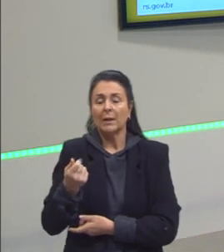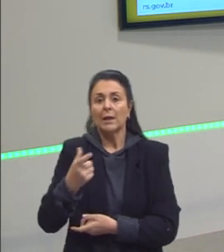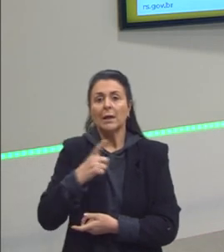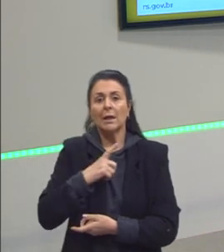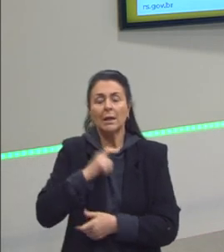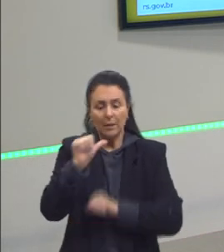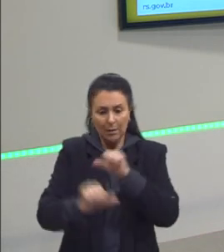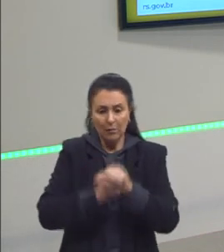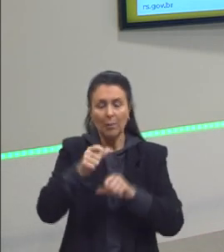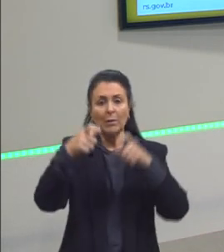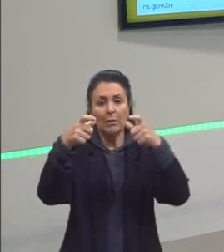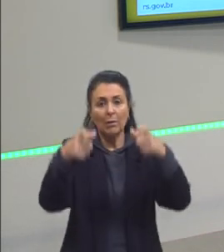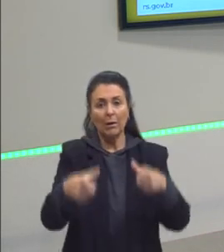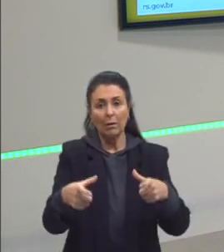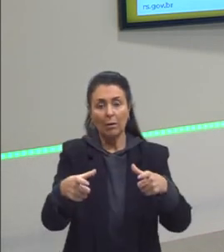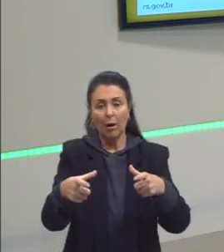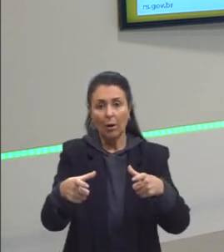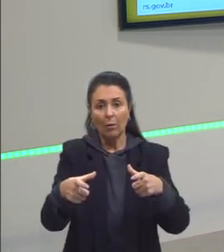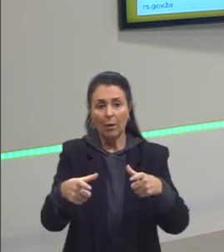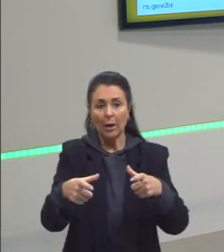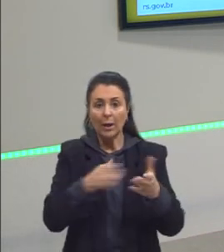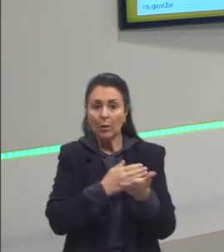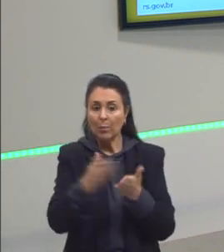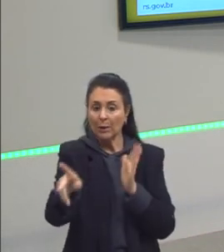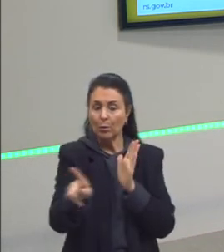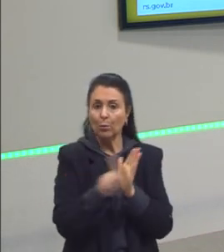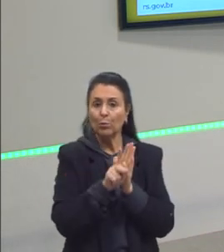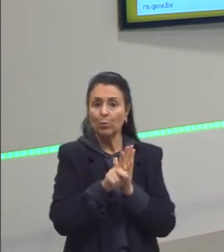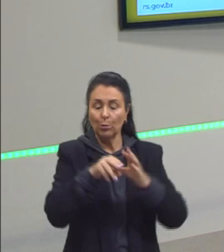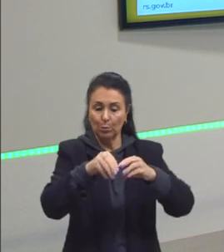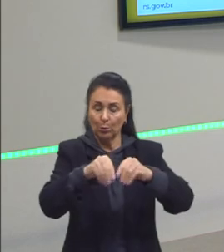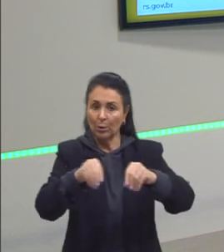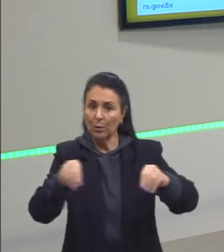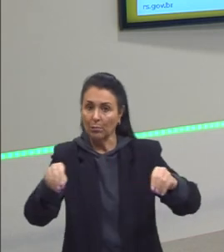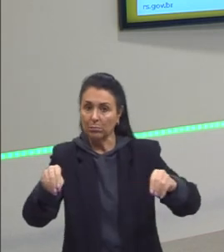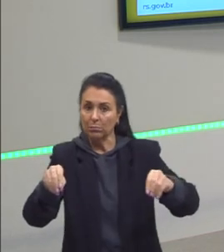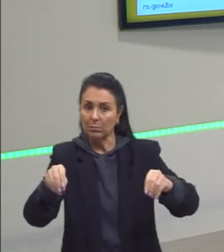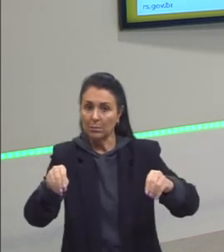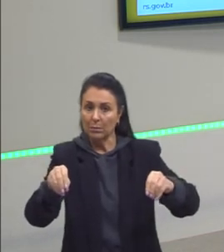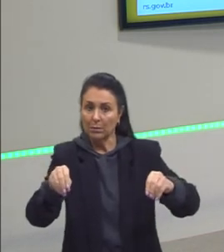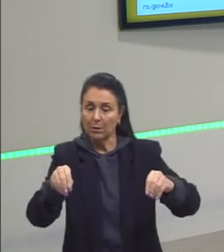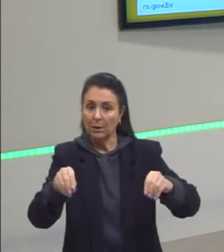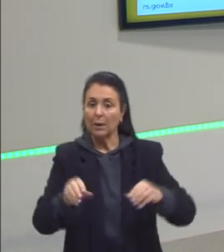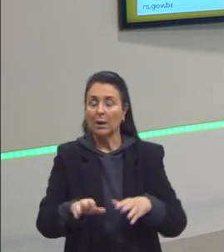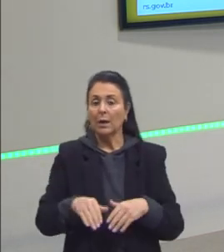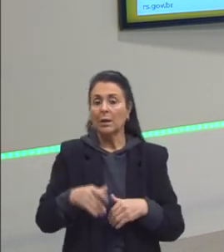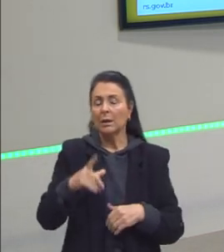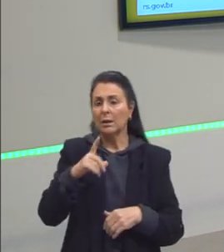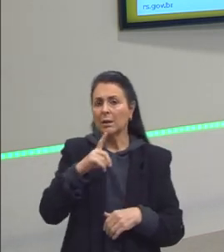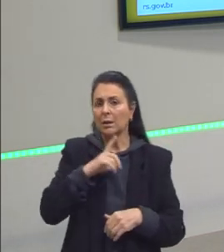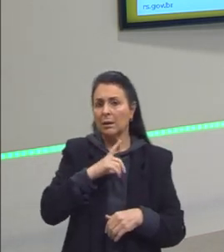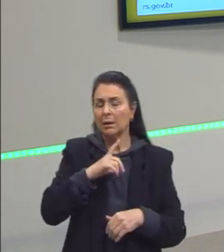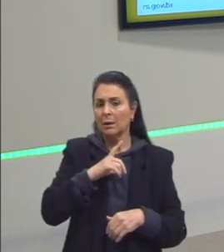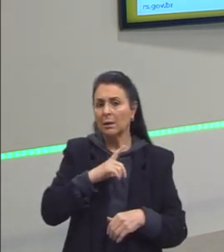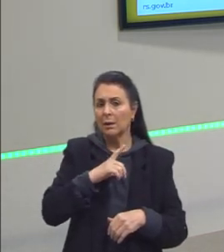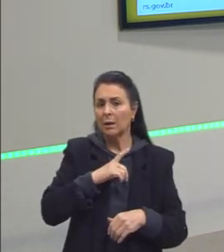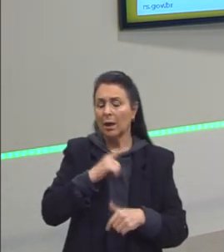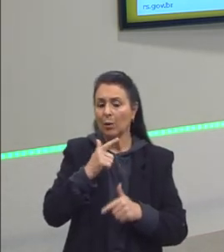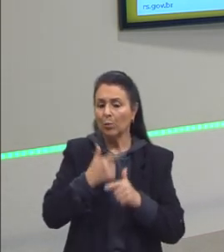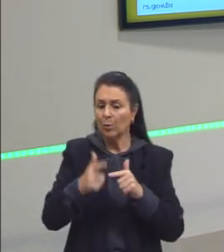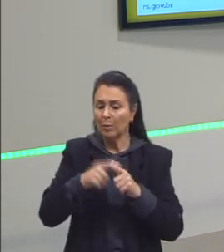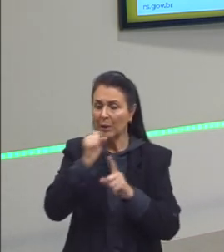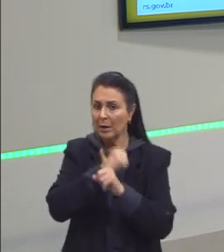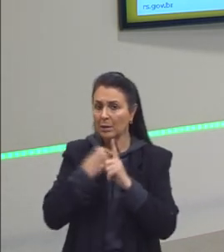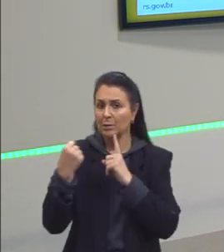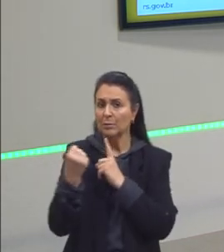local proprietário, né? Dessa pessoa aí, tá? E aí, então, nós vamos ter justamente o problema social